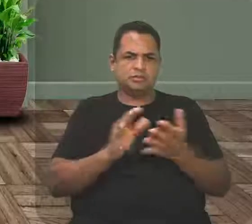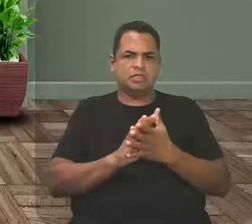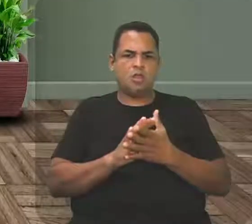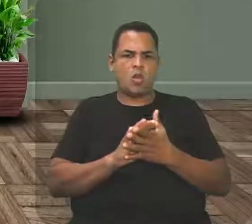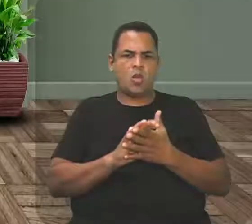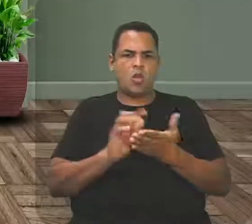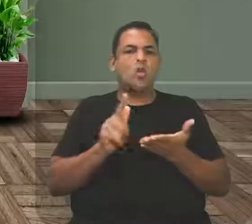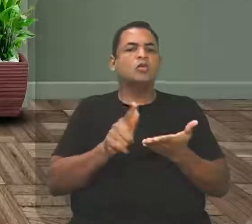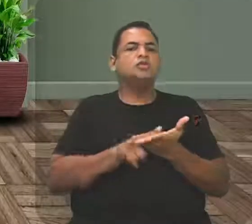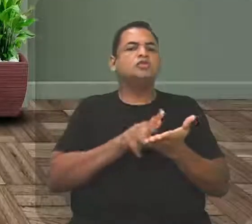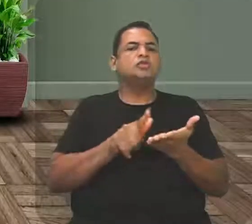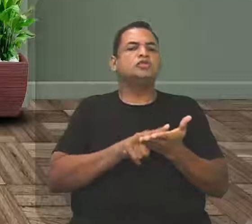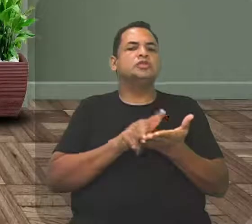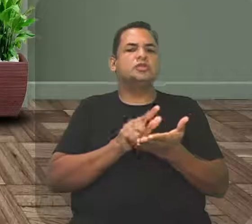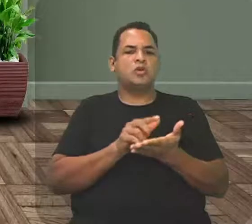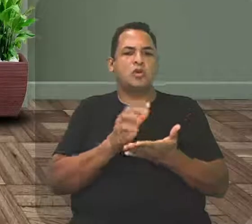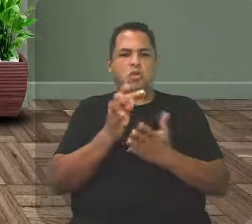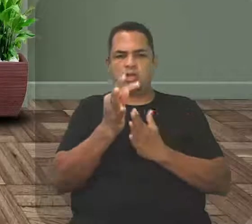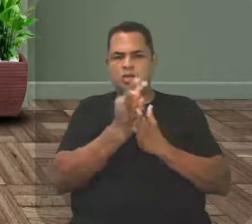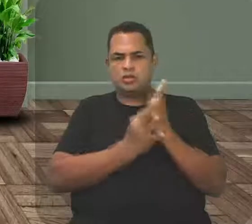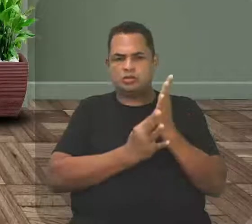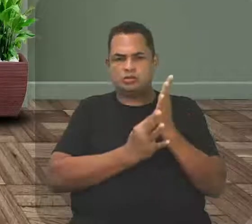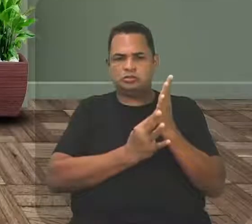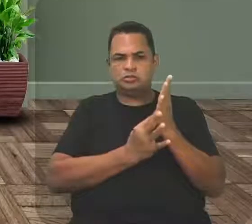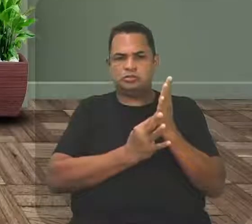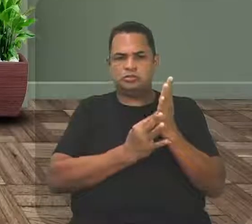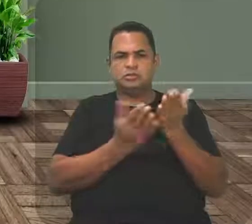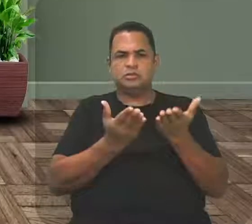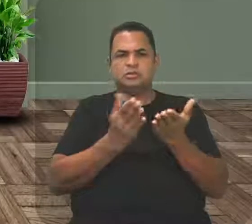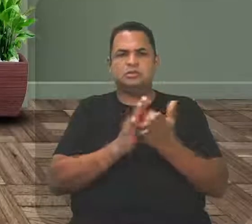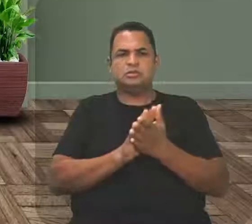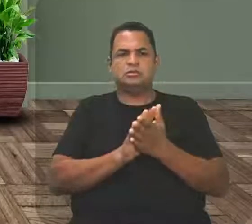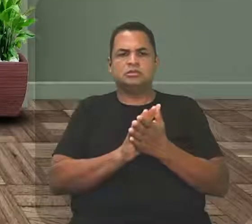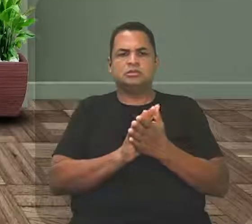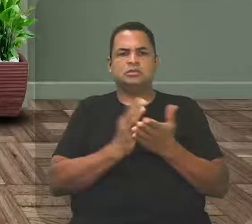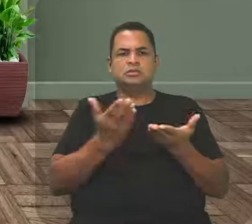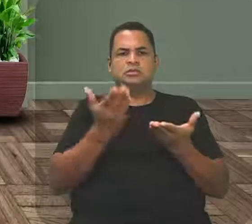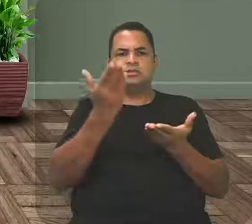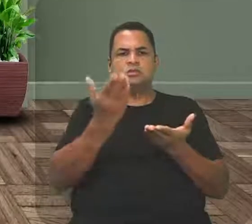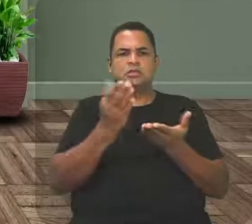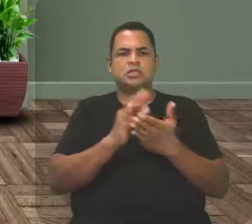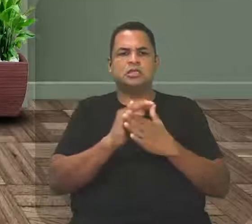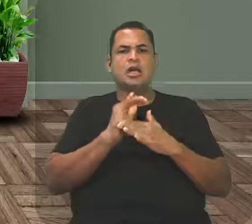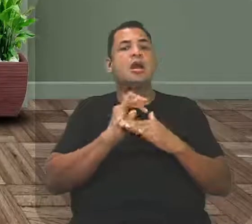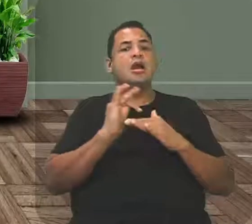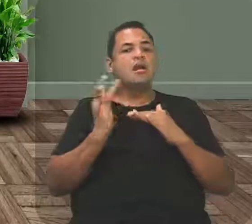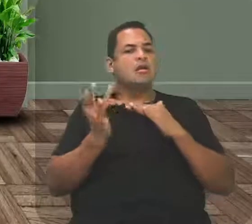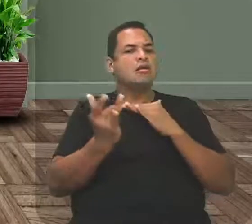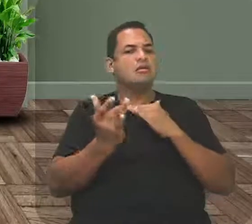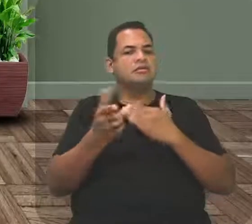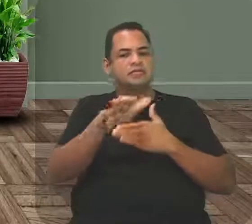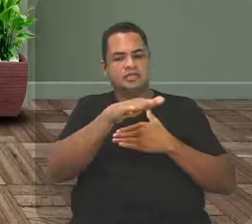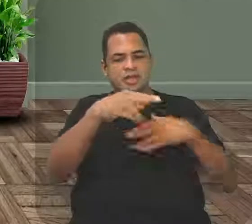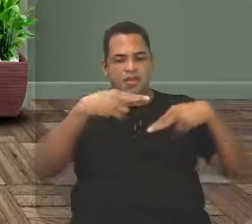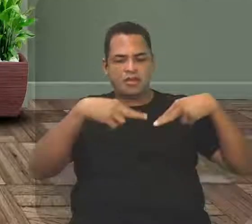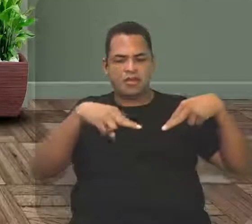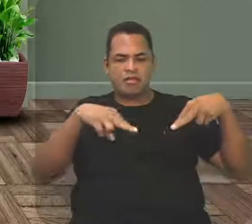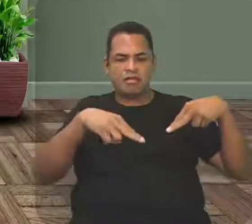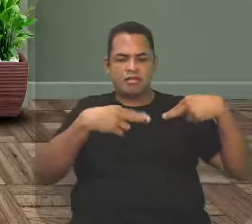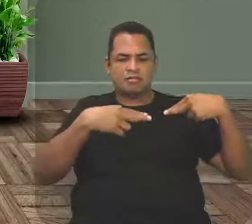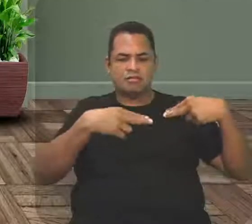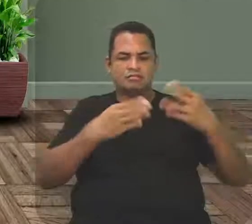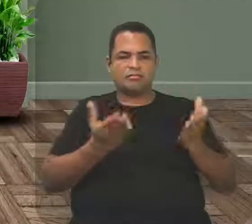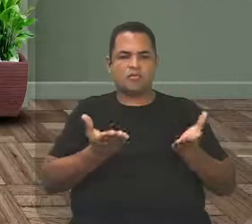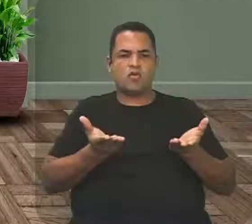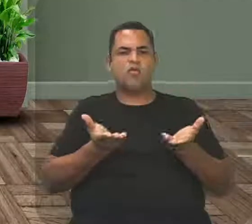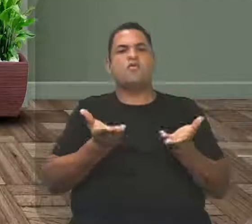textual. O que a gente traz aí? Que para ele, rede social é É aquela rede compartilhada. Só que é onde